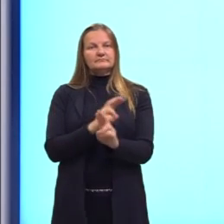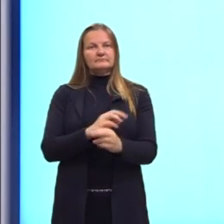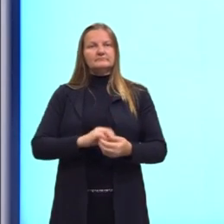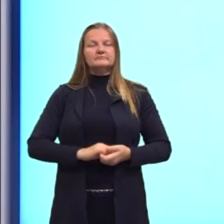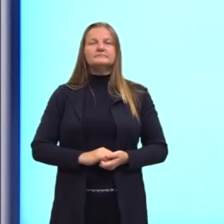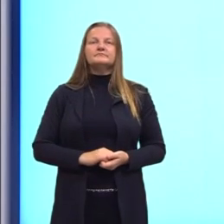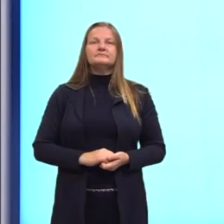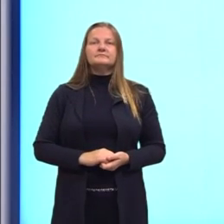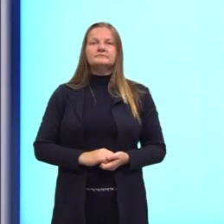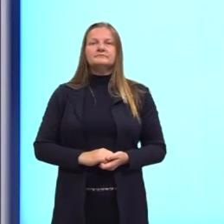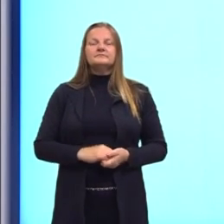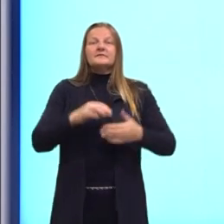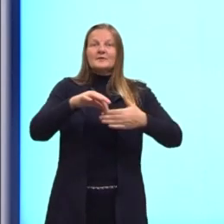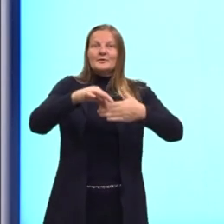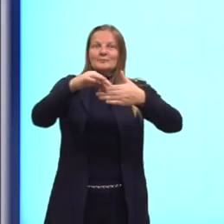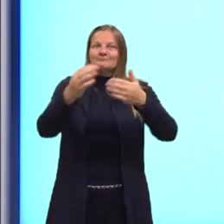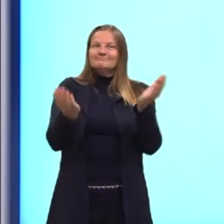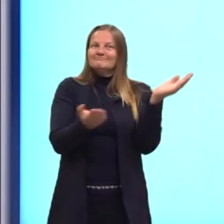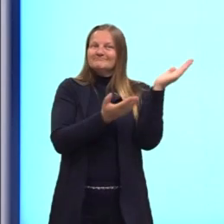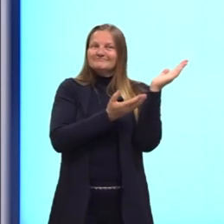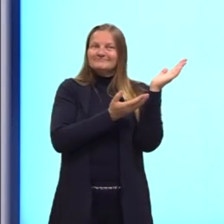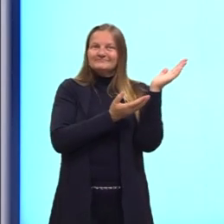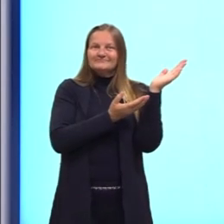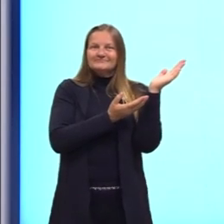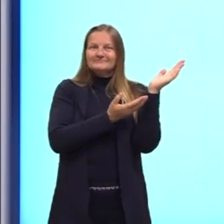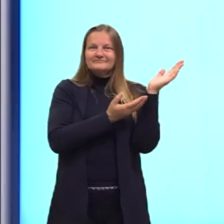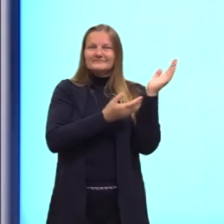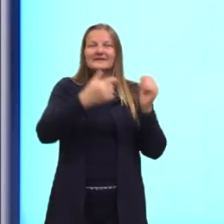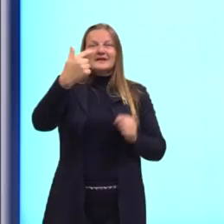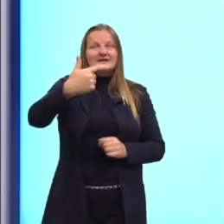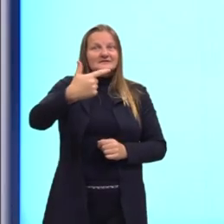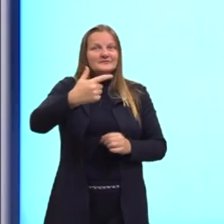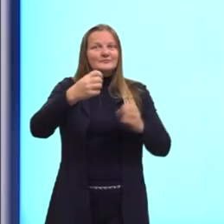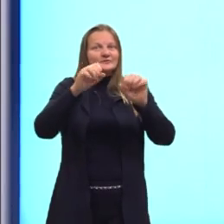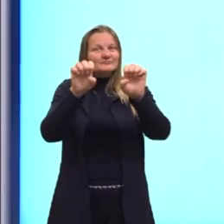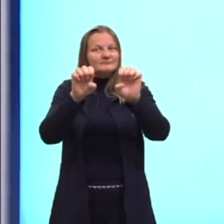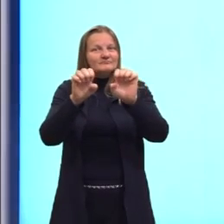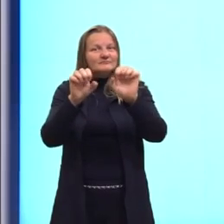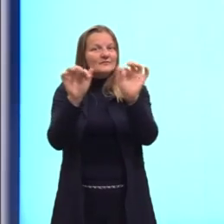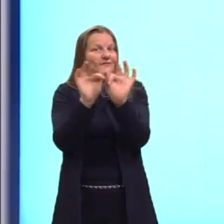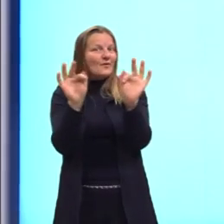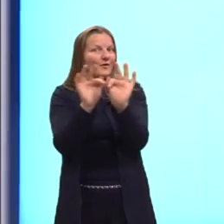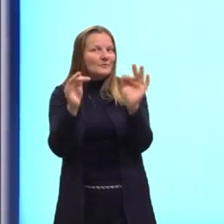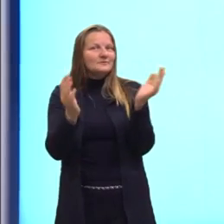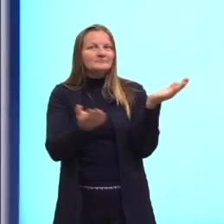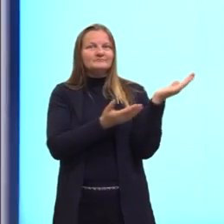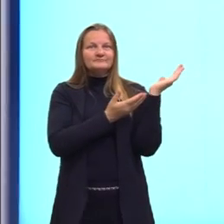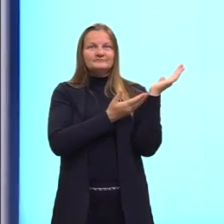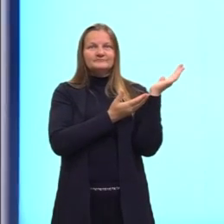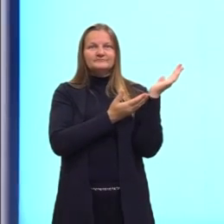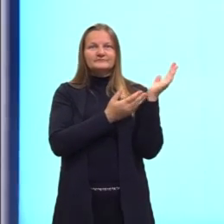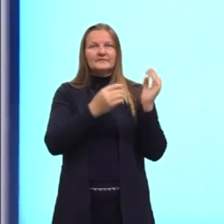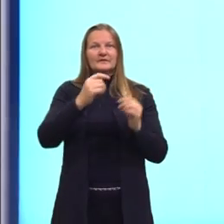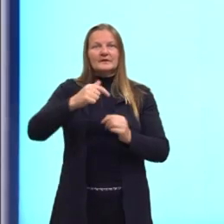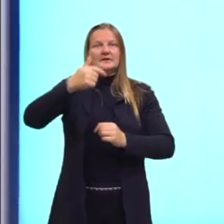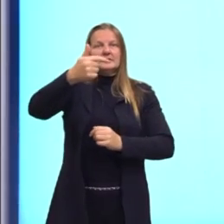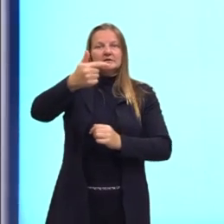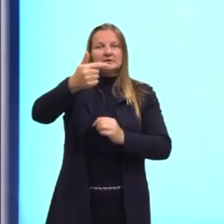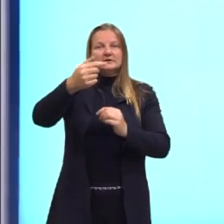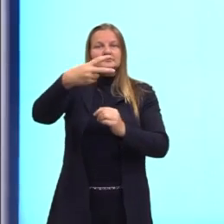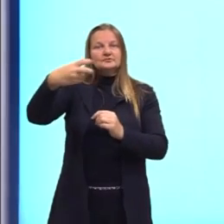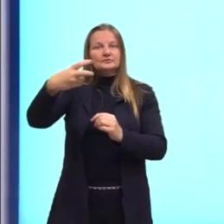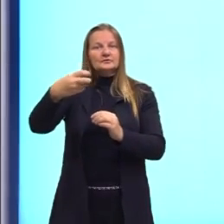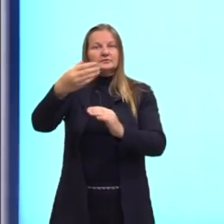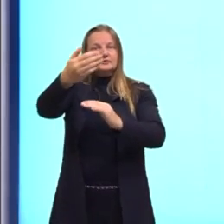Aqui eu destaquei, então, para vocês a segunda expressão, onde nós deixamos as variáveis antes da igualdade.